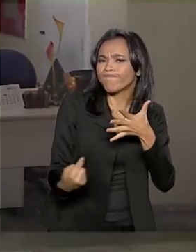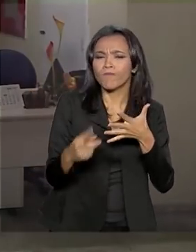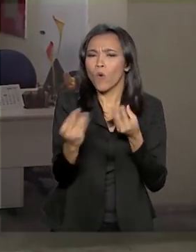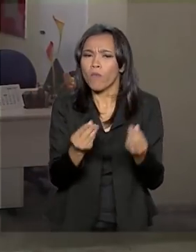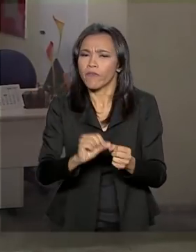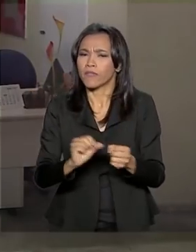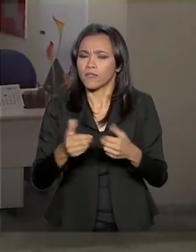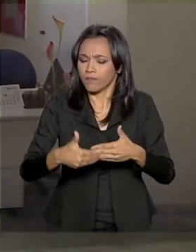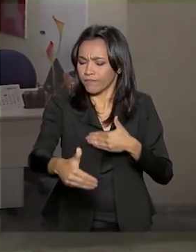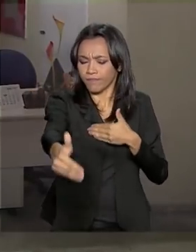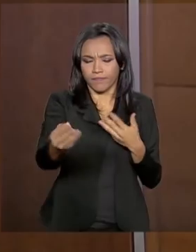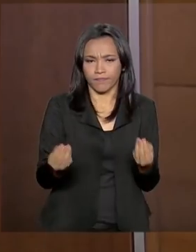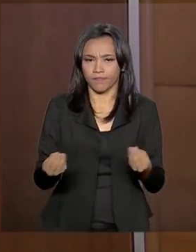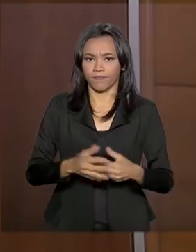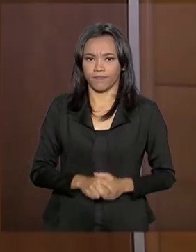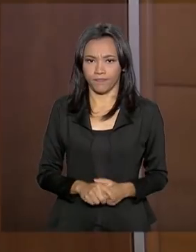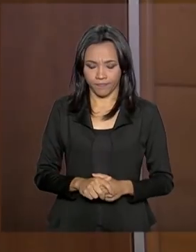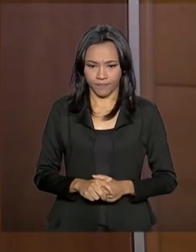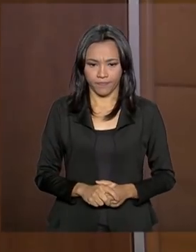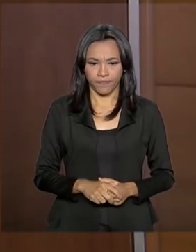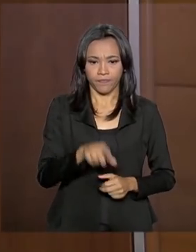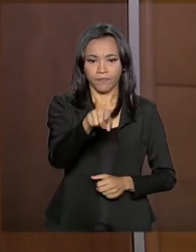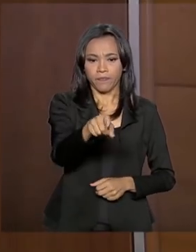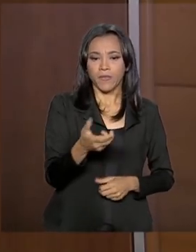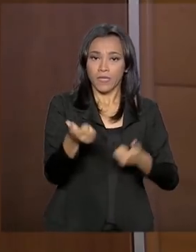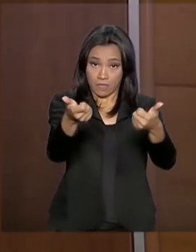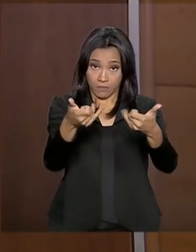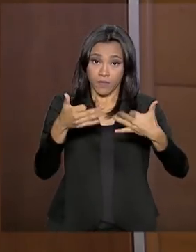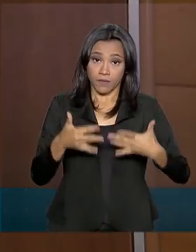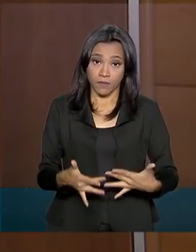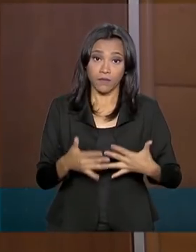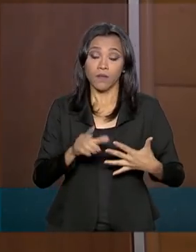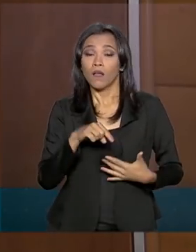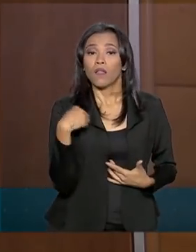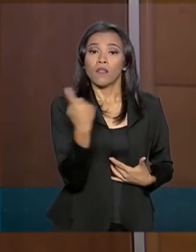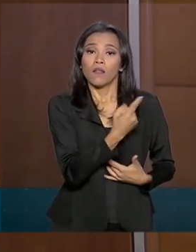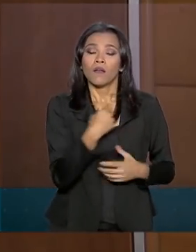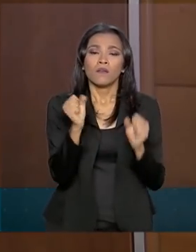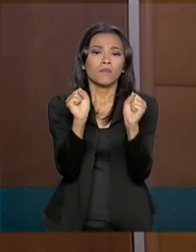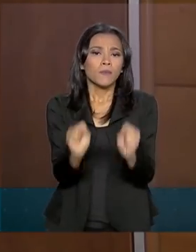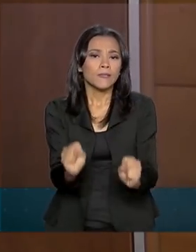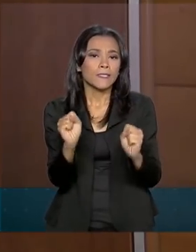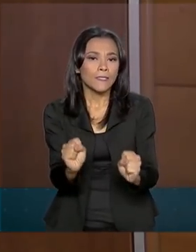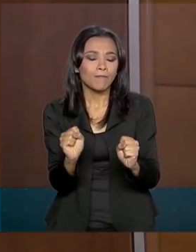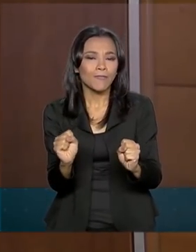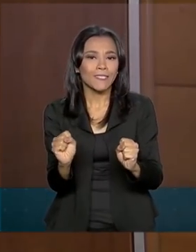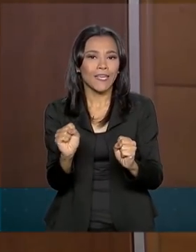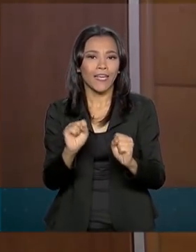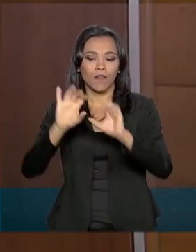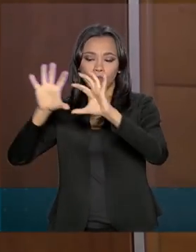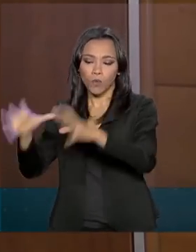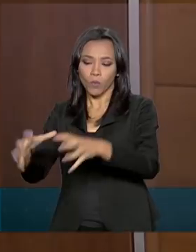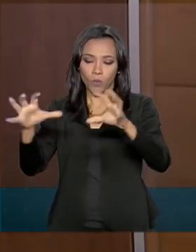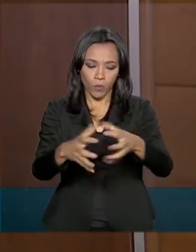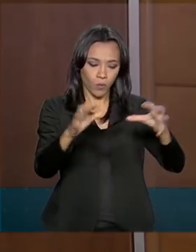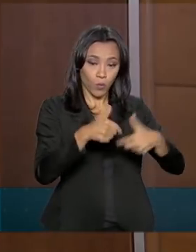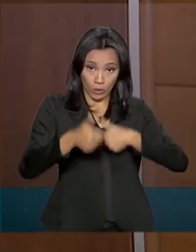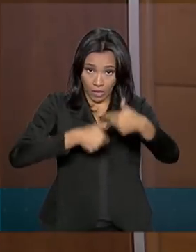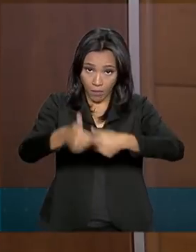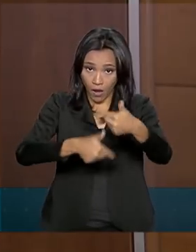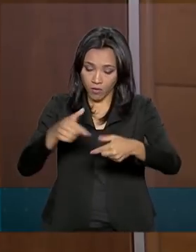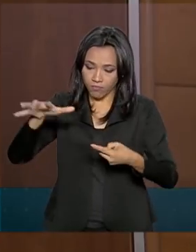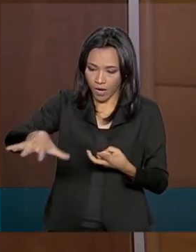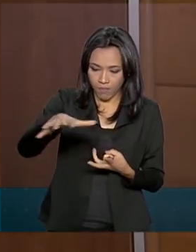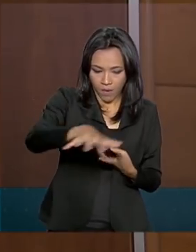adotadas. Nós podemos dividir essa ação em quatro áreas, bastante